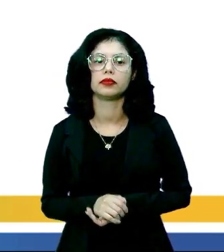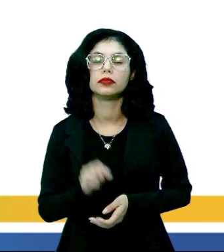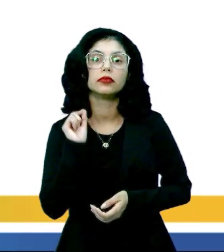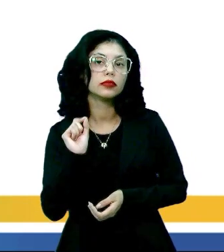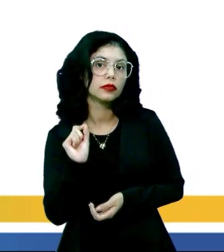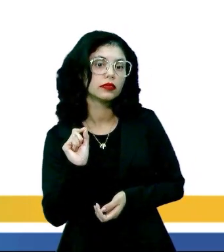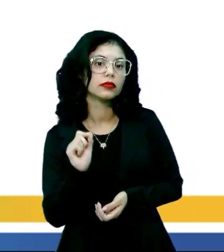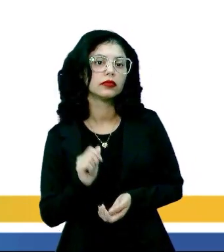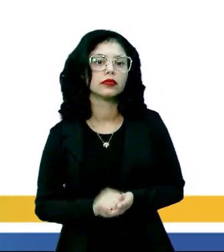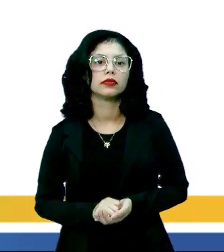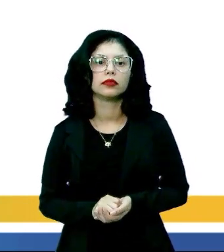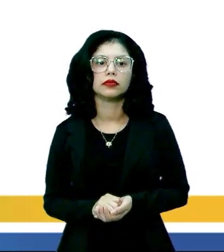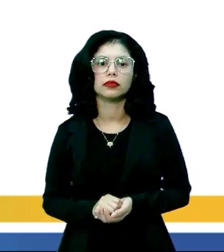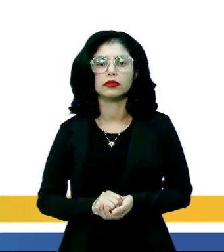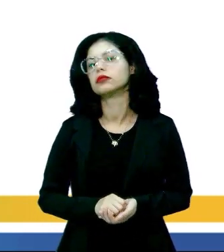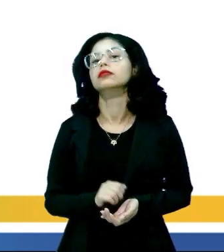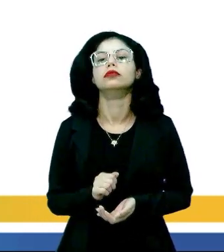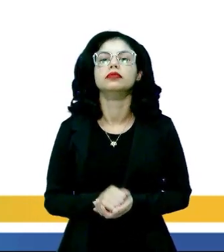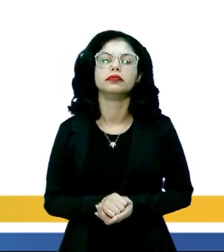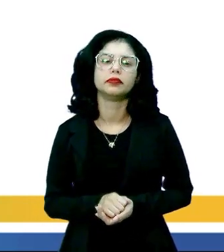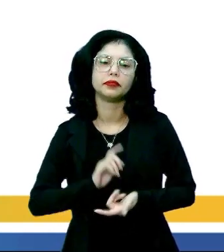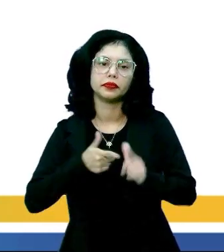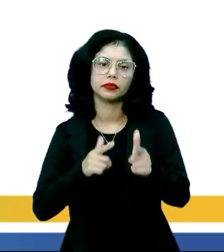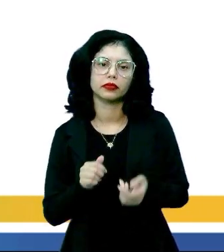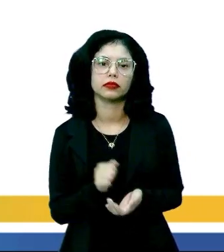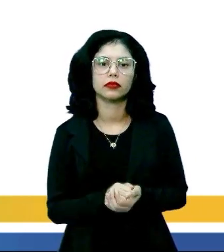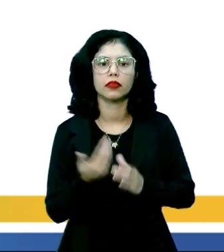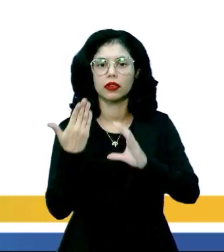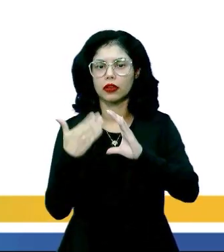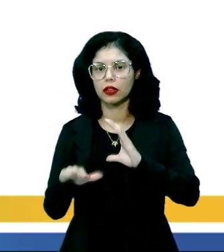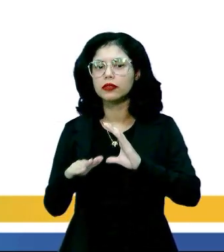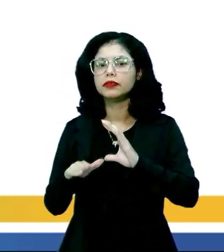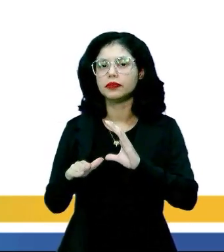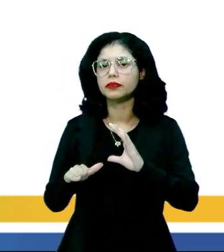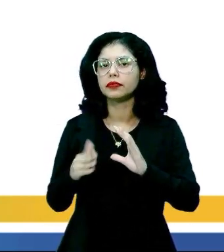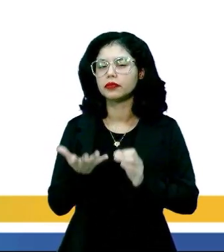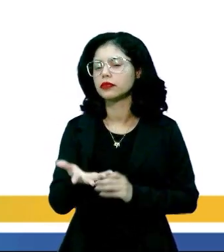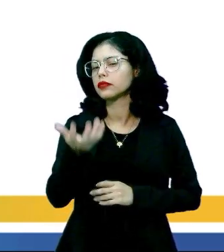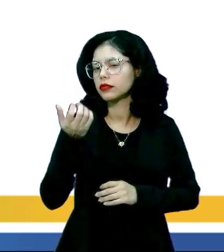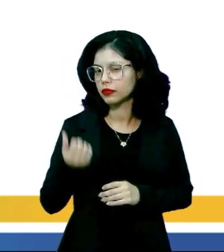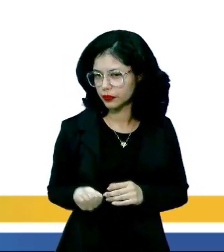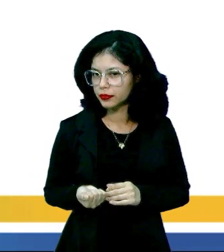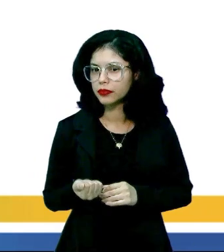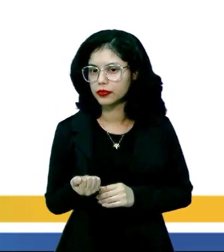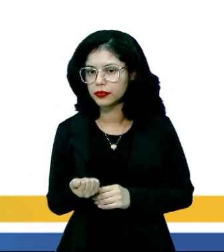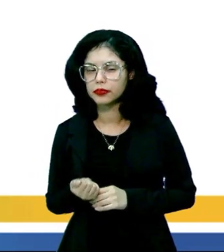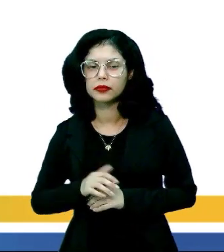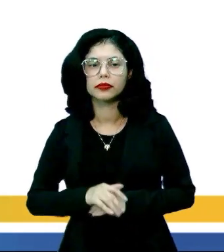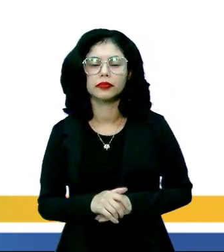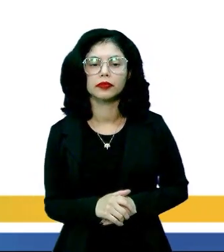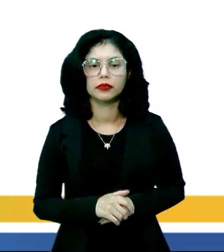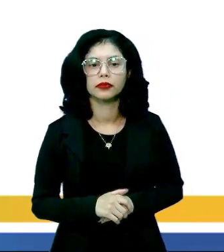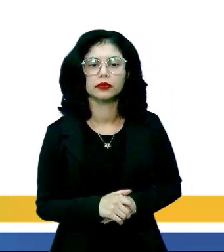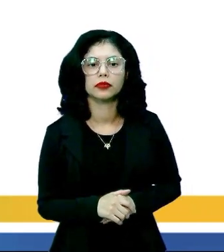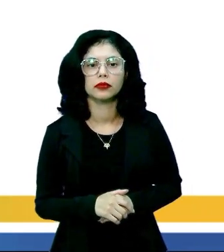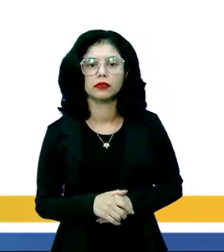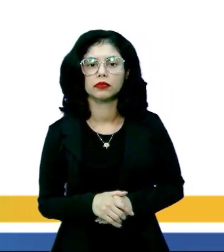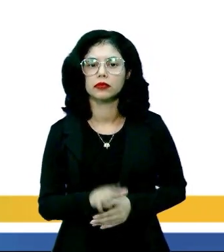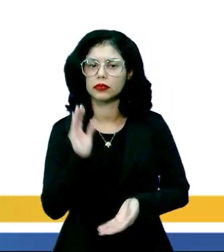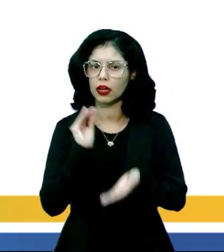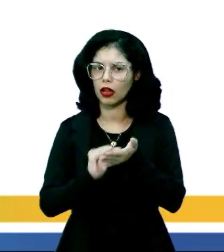no ou na. Letra A, notificação de que a mensagem foi recebida.